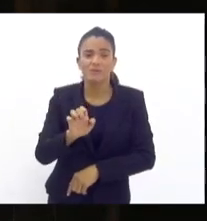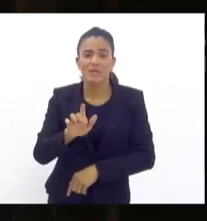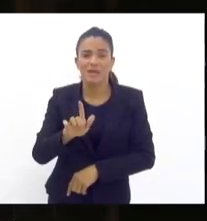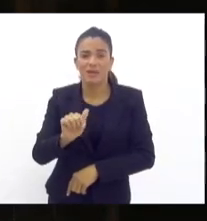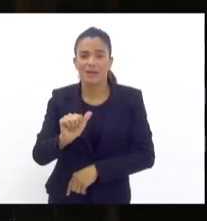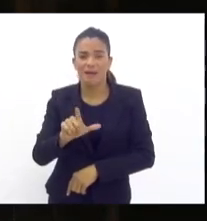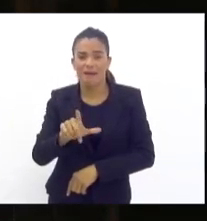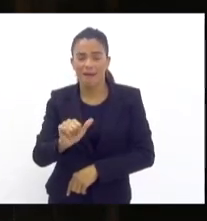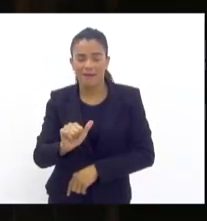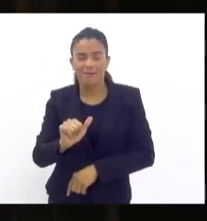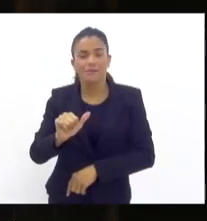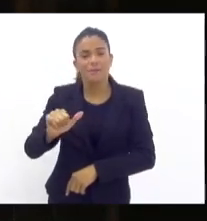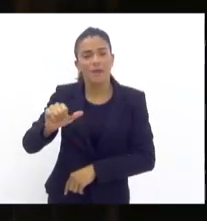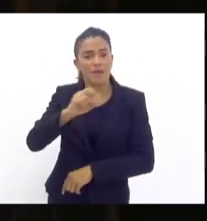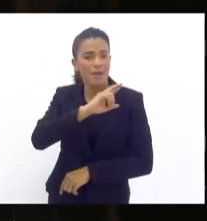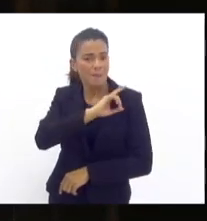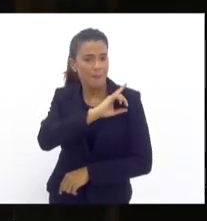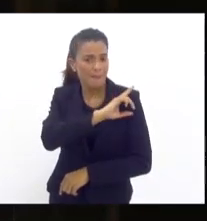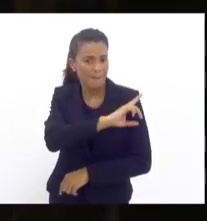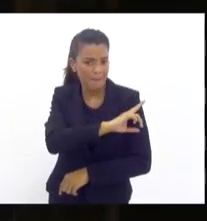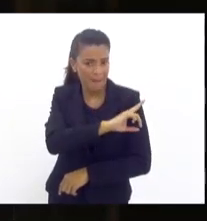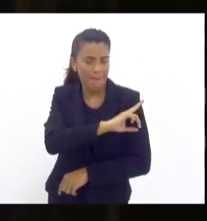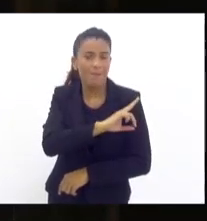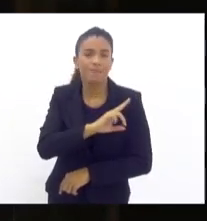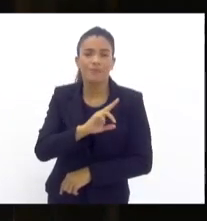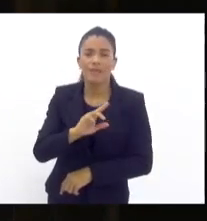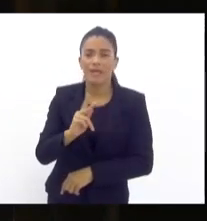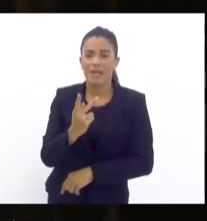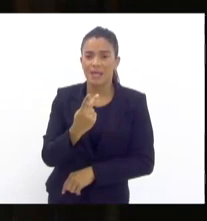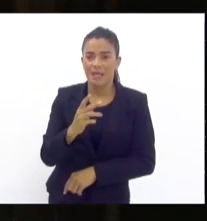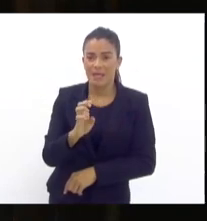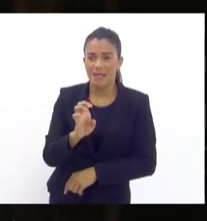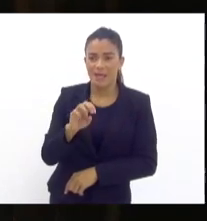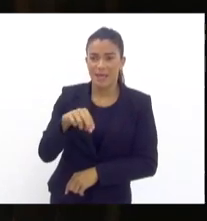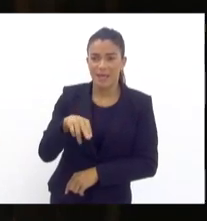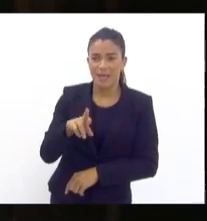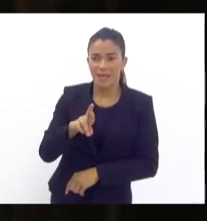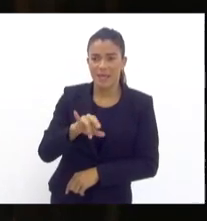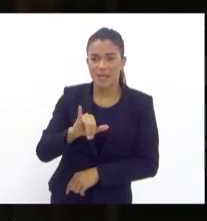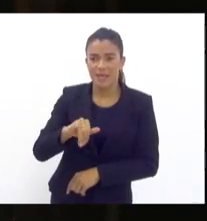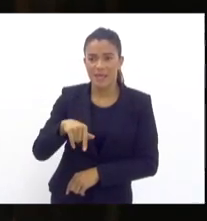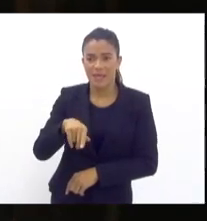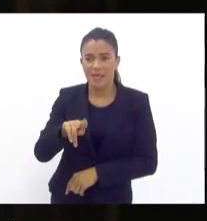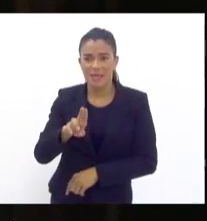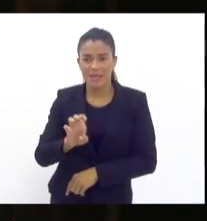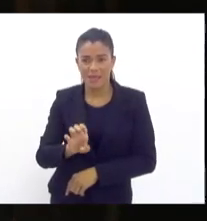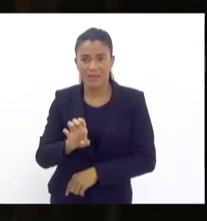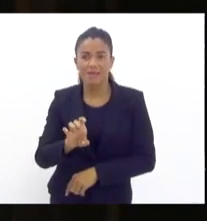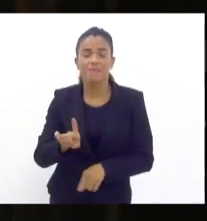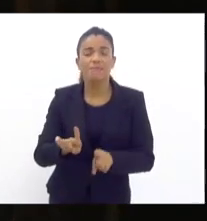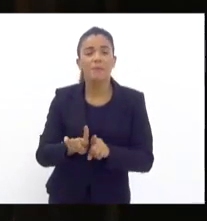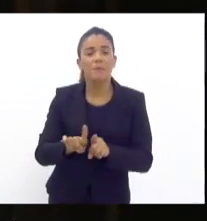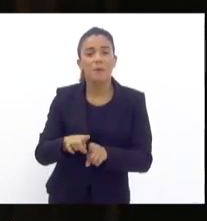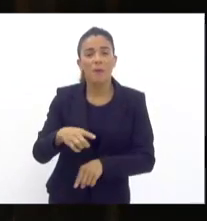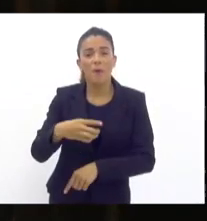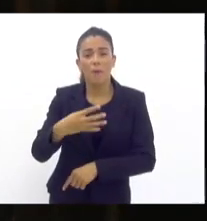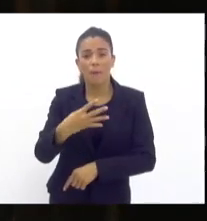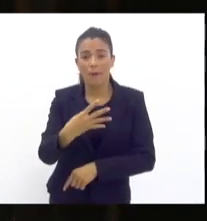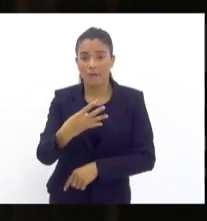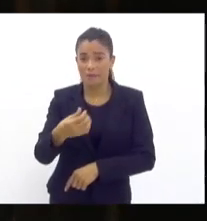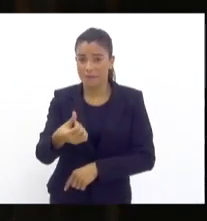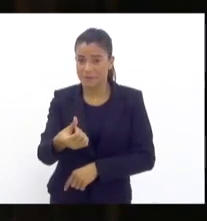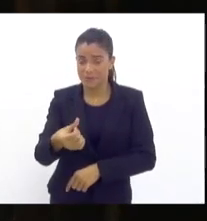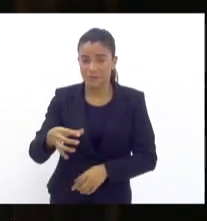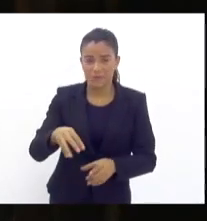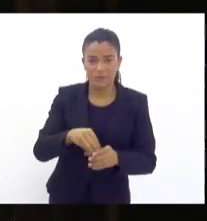Coronel André Henrique, comandante do 2º CPA, do CPA a qual pertence o 41º Batalhão, Boa